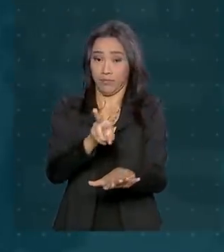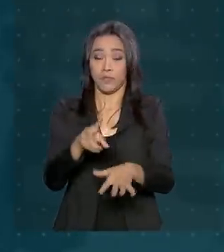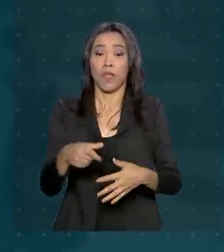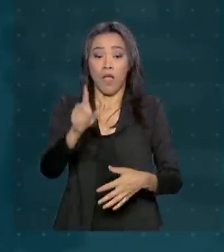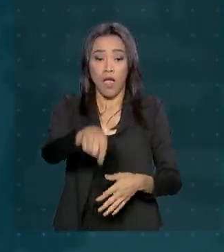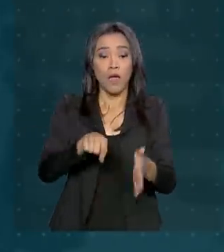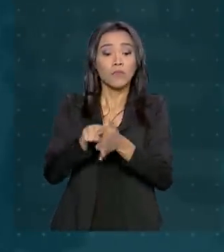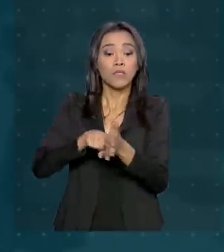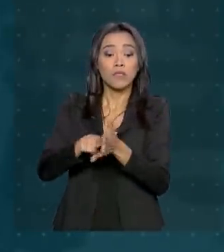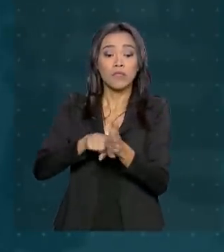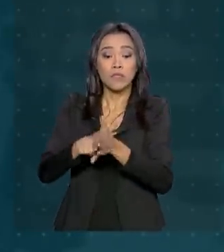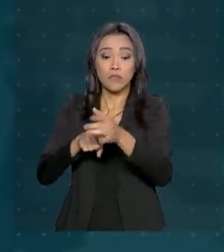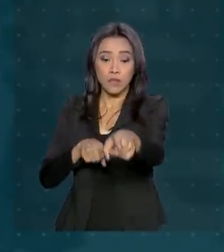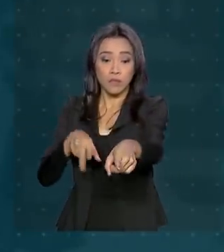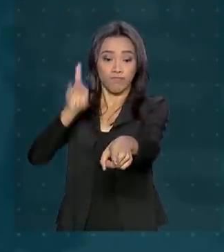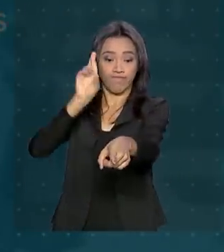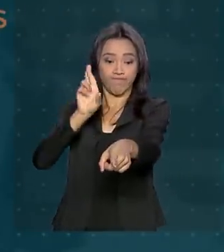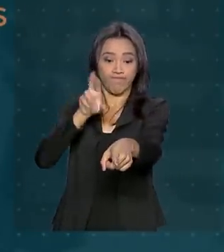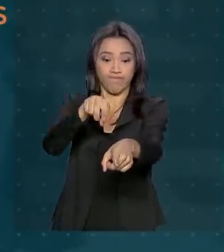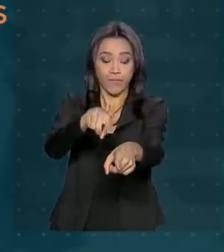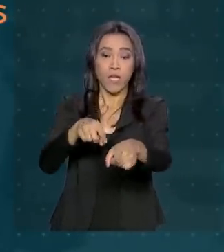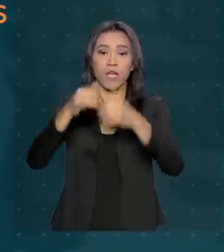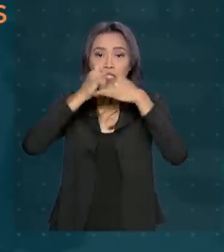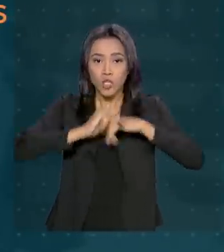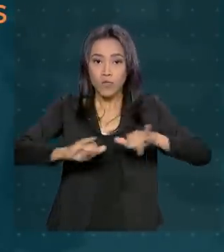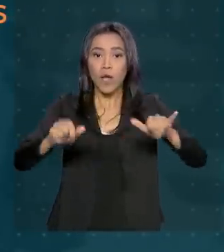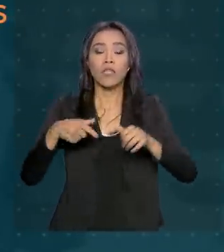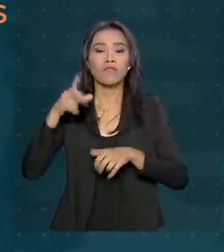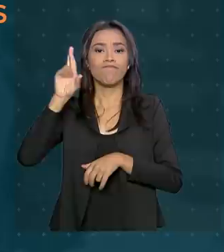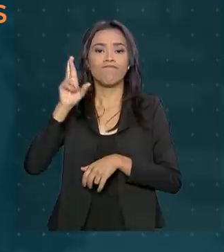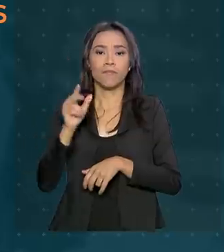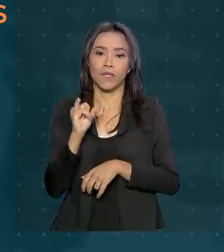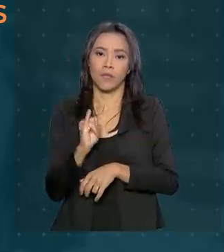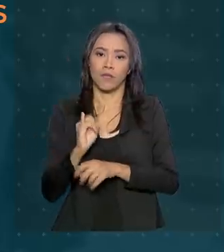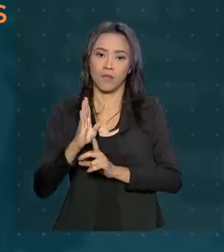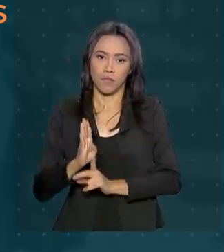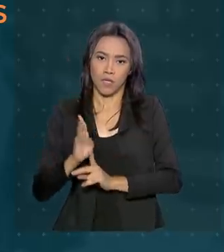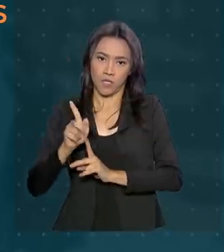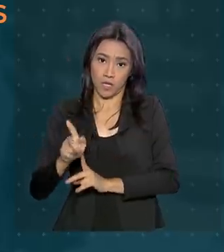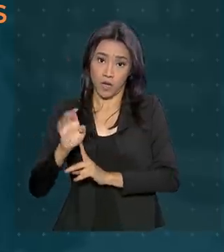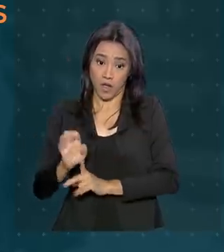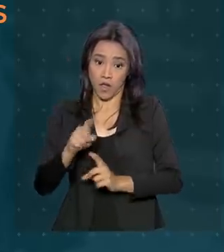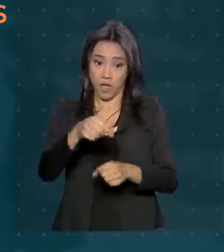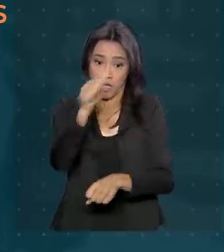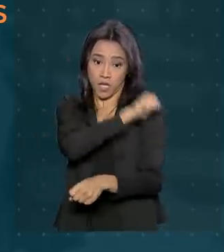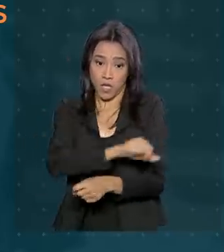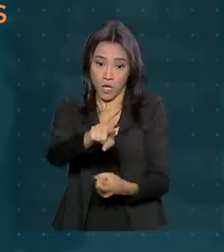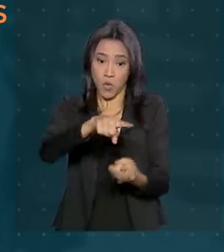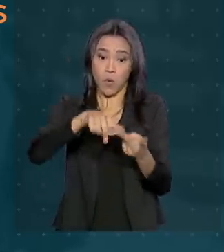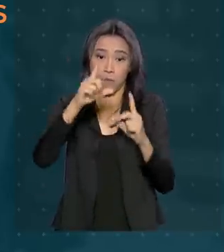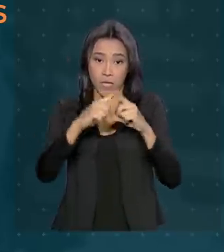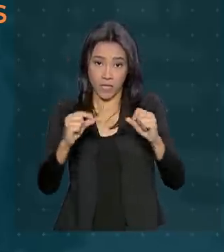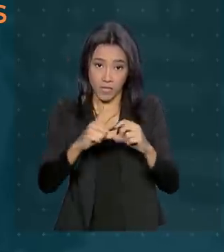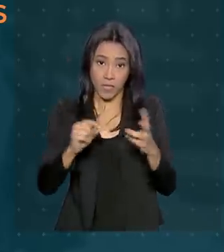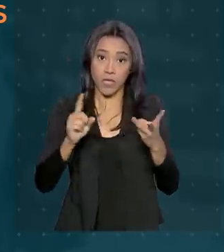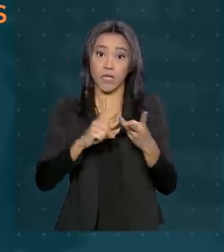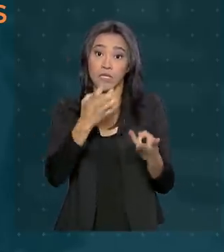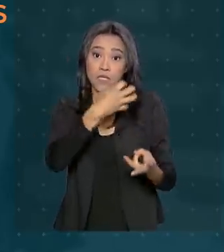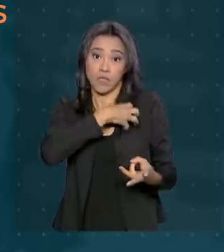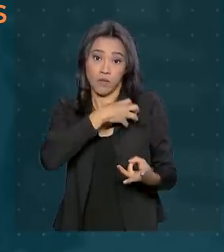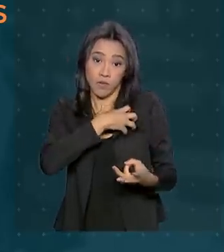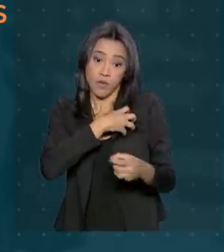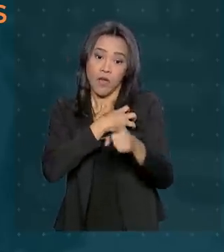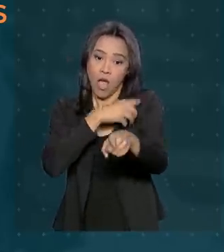estimativa de populações de residentes divulgada pelo IBGE. Rio de Janeiro, Brasília e Salvador